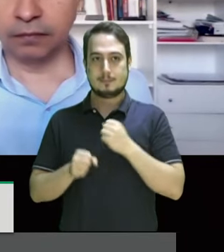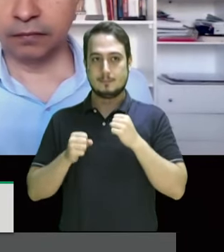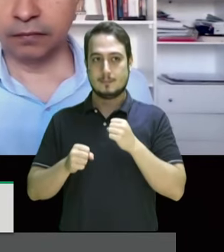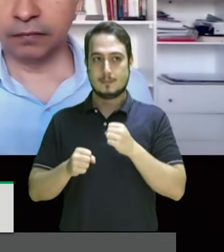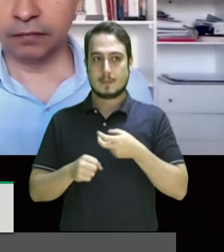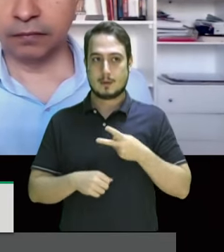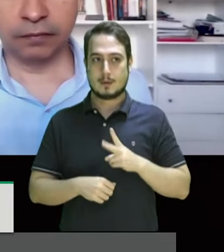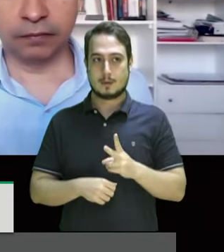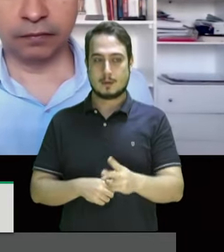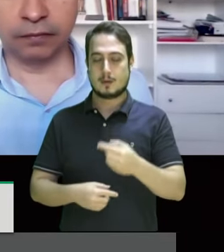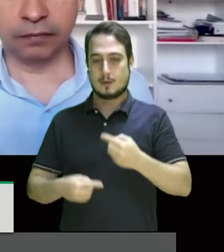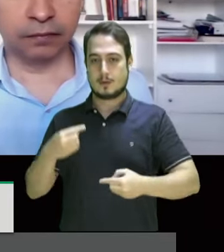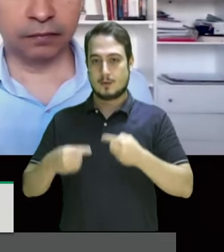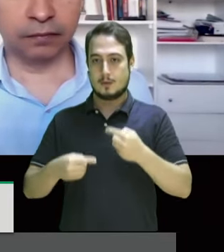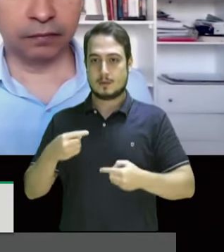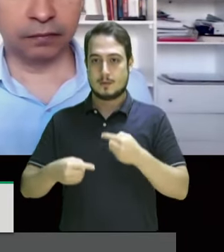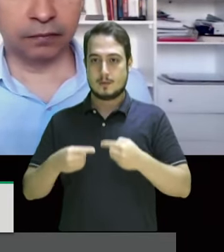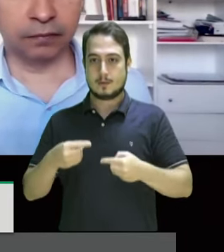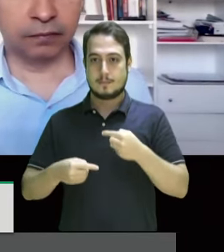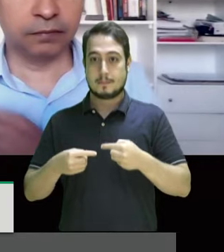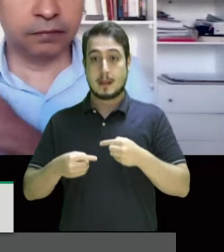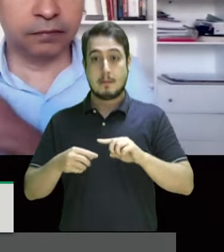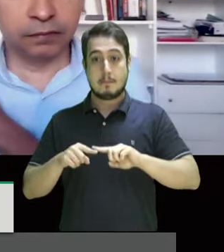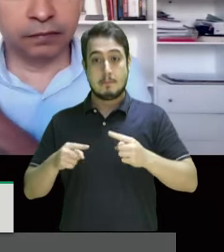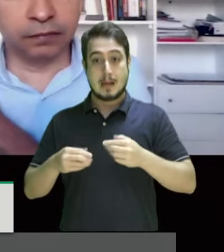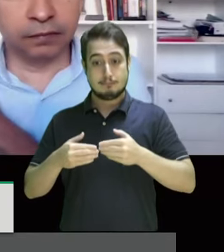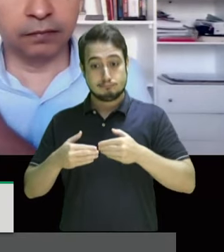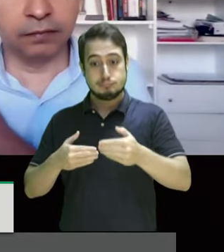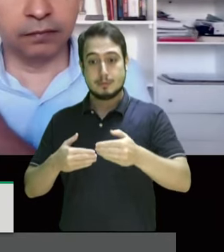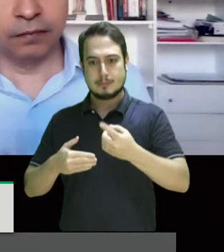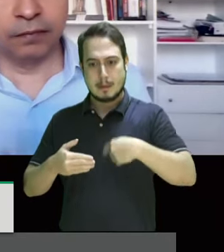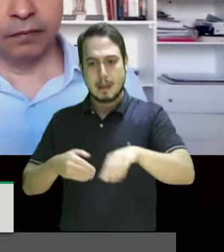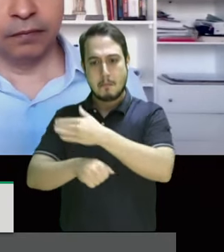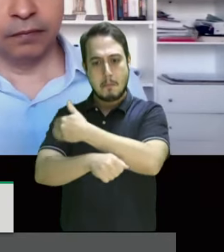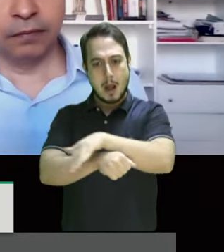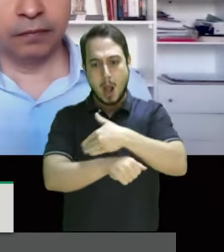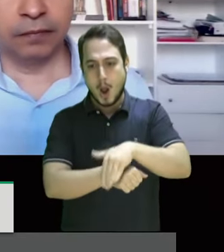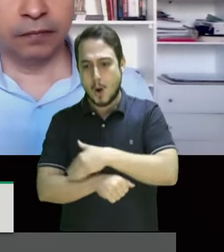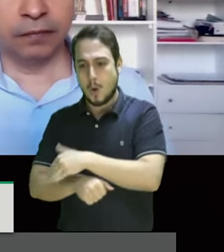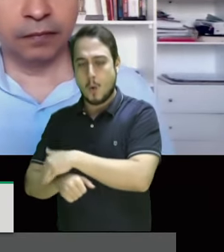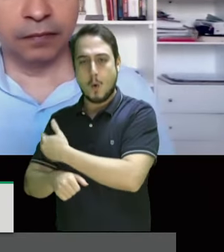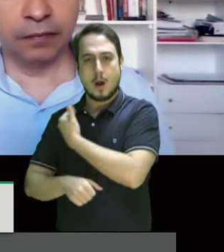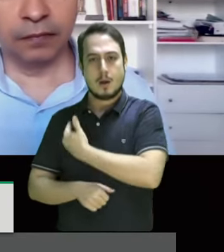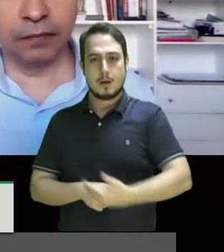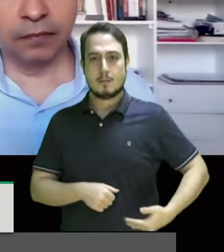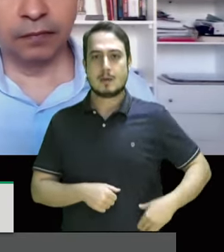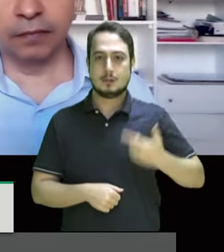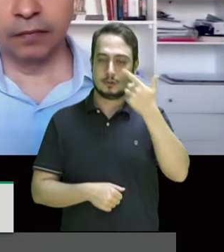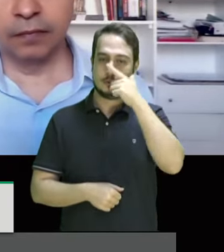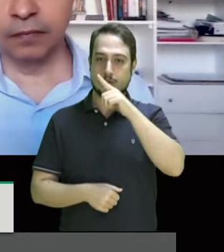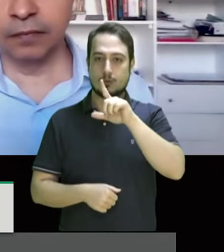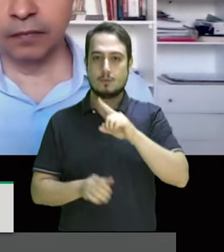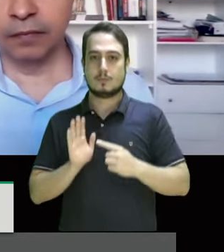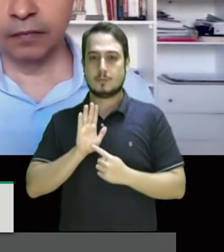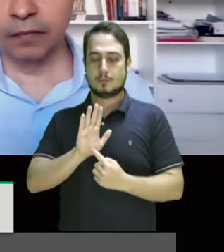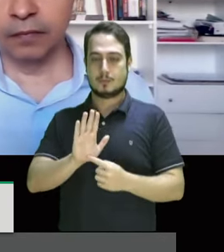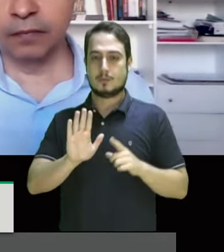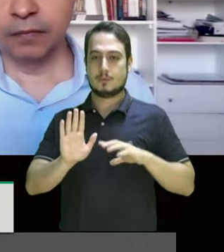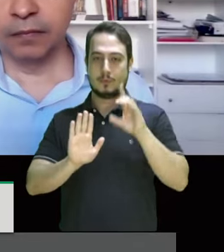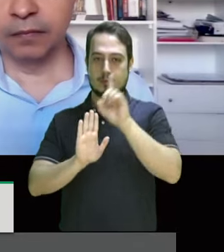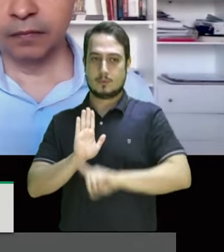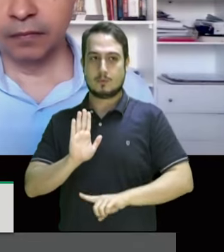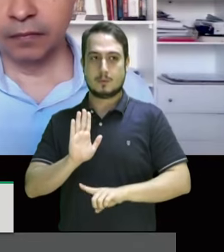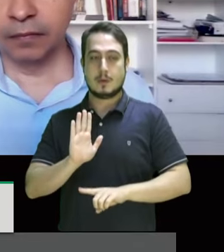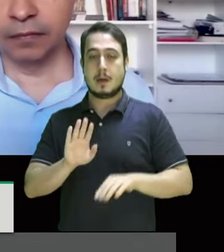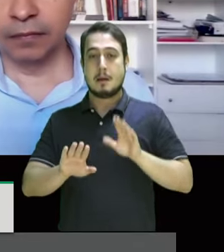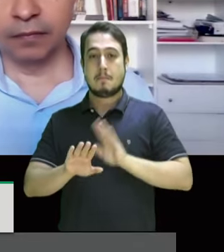discutindo nesse espaço mas irmos para as ruas para locais para a gente acudir o nosso povo mais